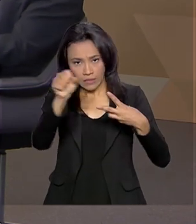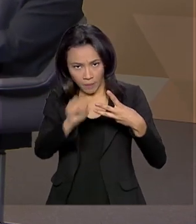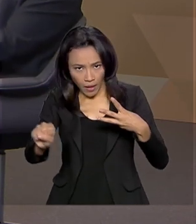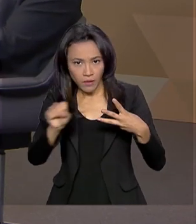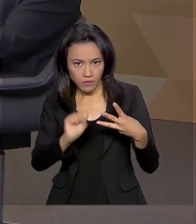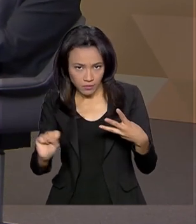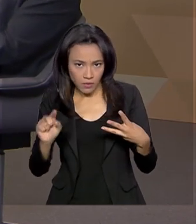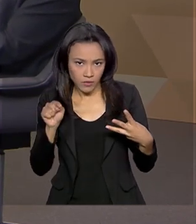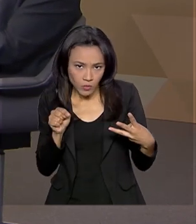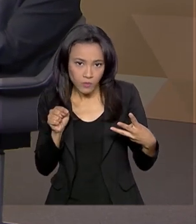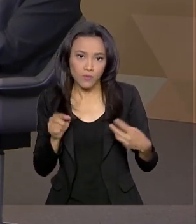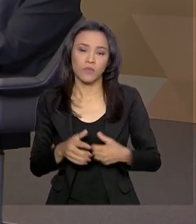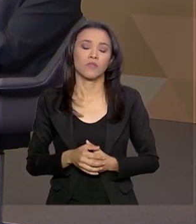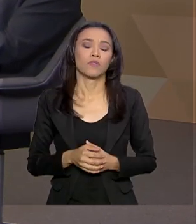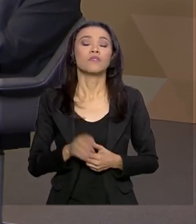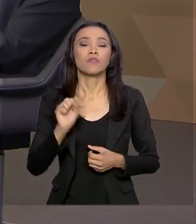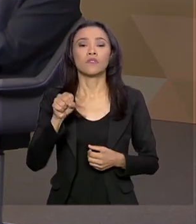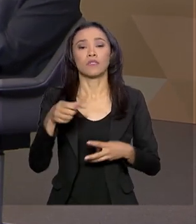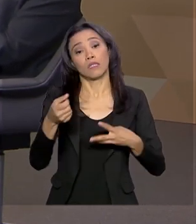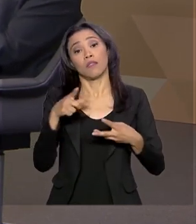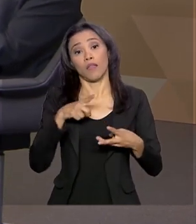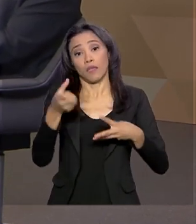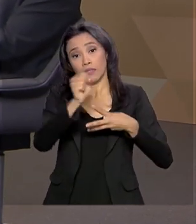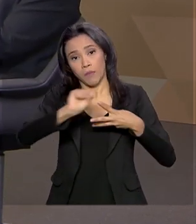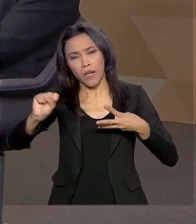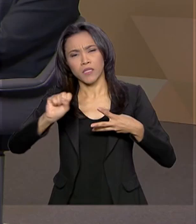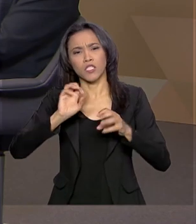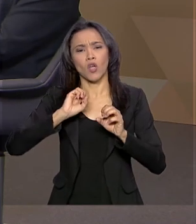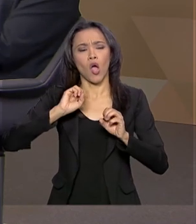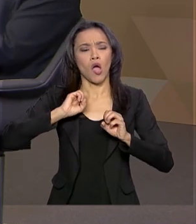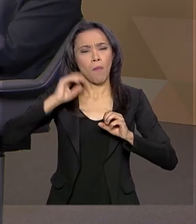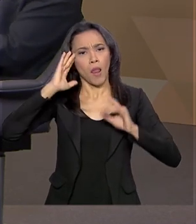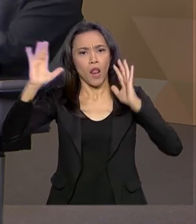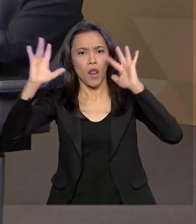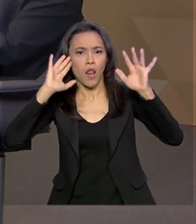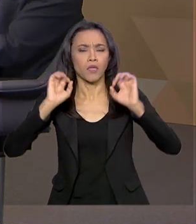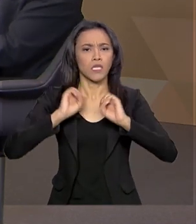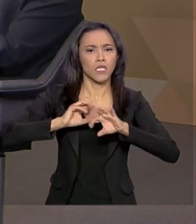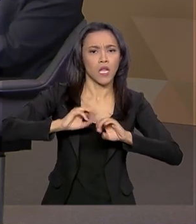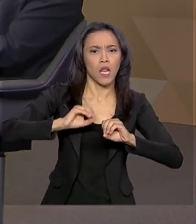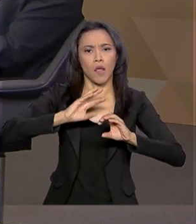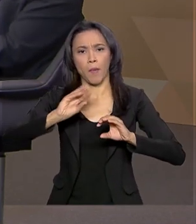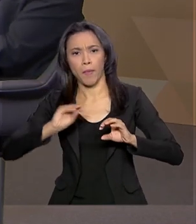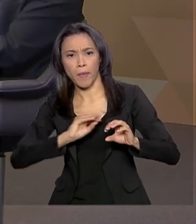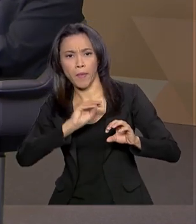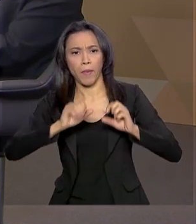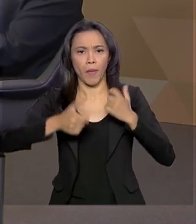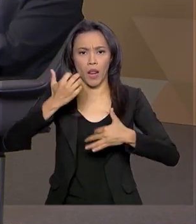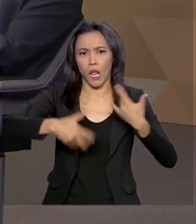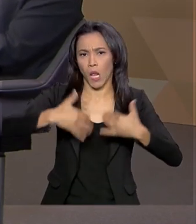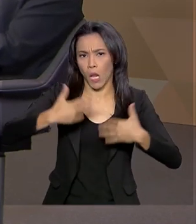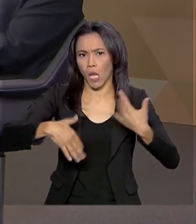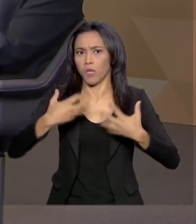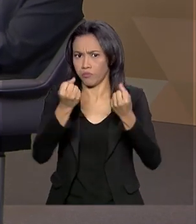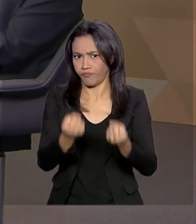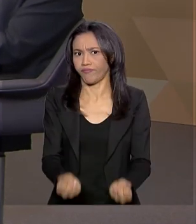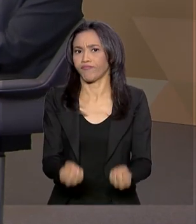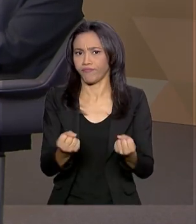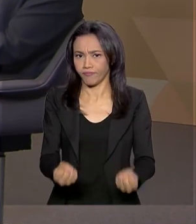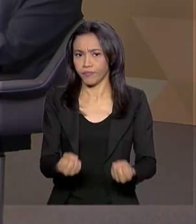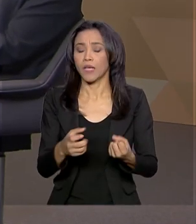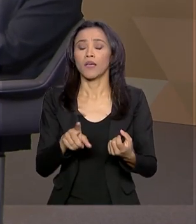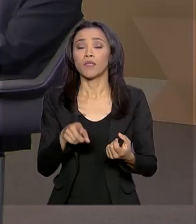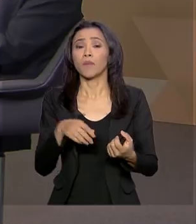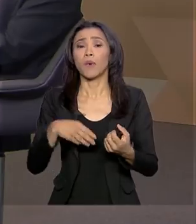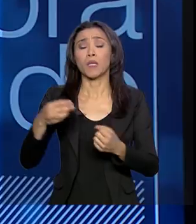semestres que são mais teóricos, mais aplicados, né? Uma carga horária robusta, né? Por exemplo, o mínimo,